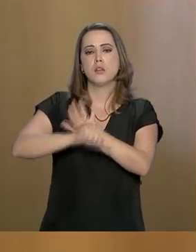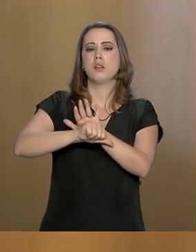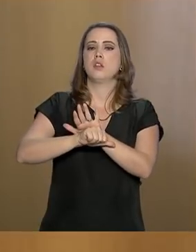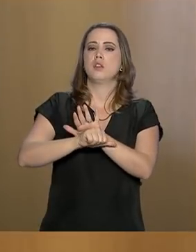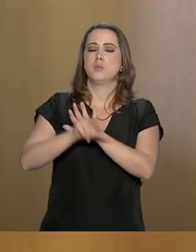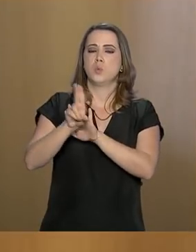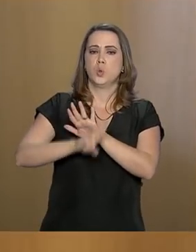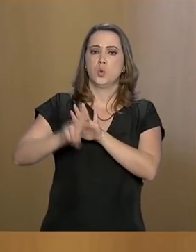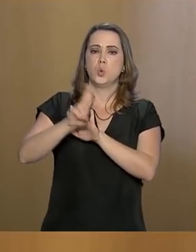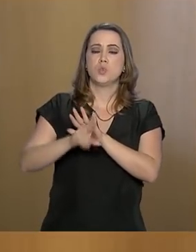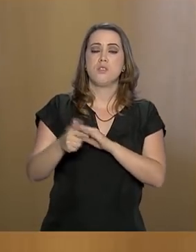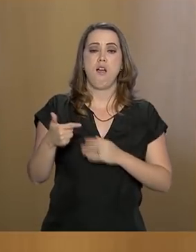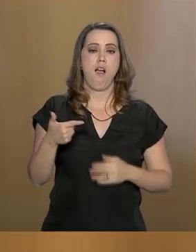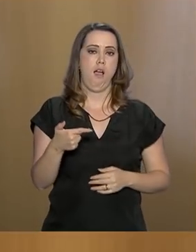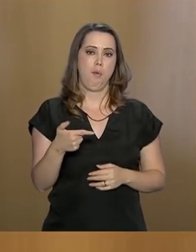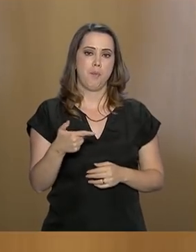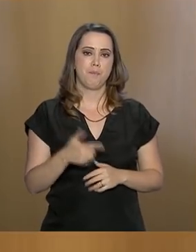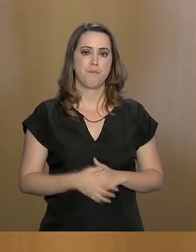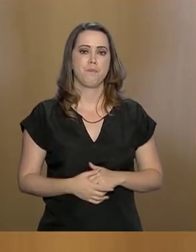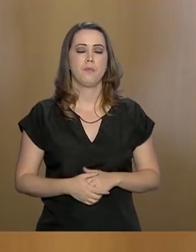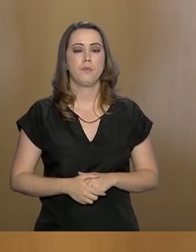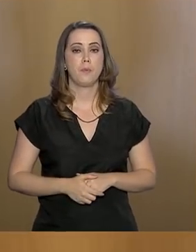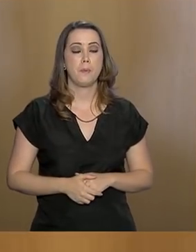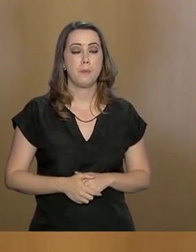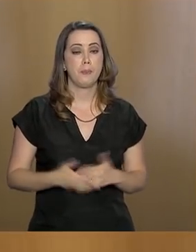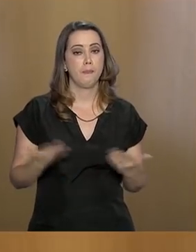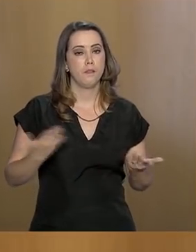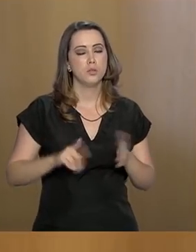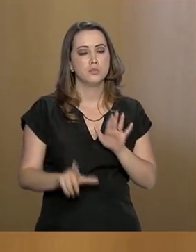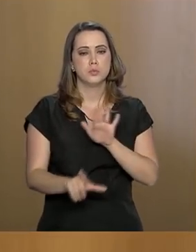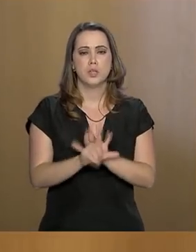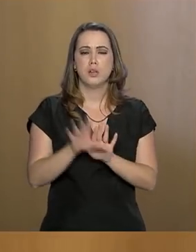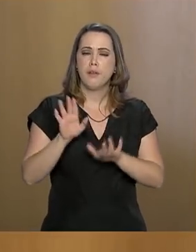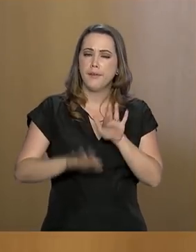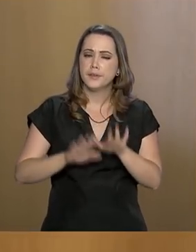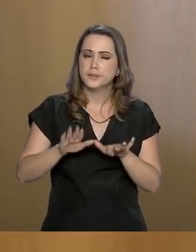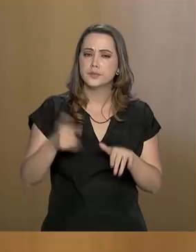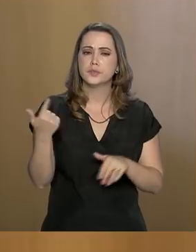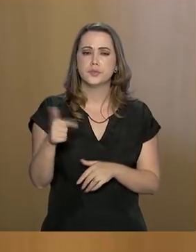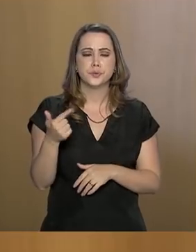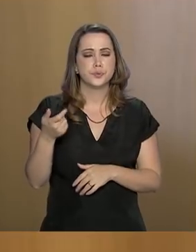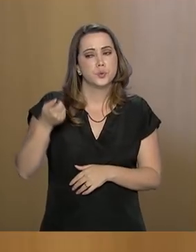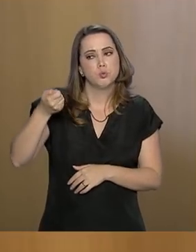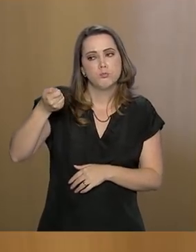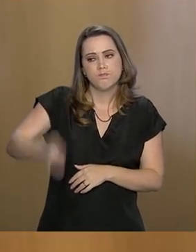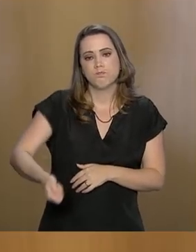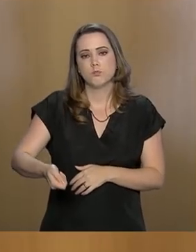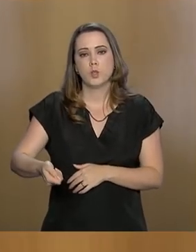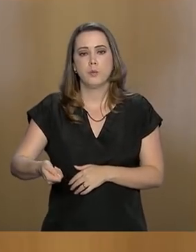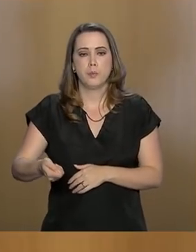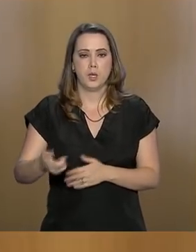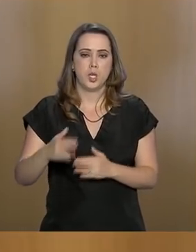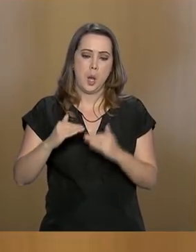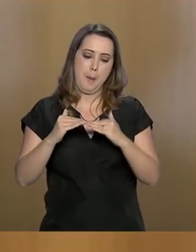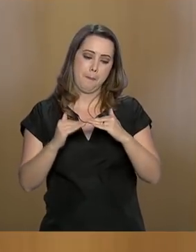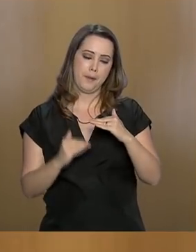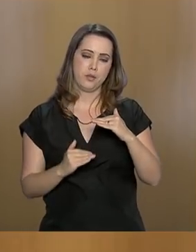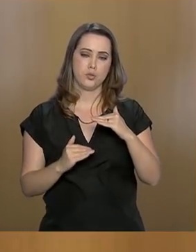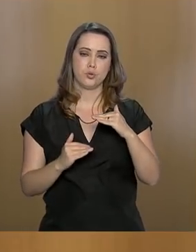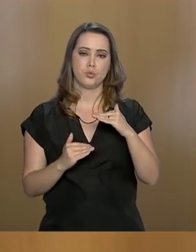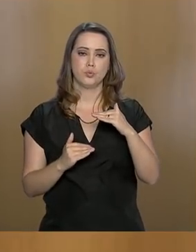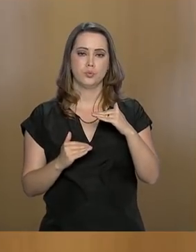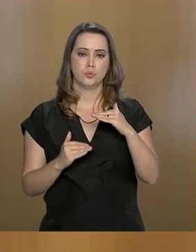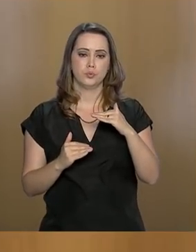utilizam armas de fogo. Pela legislação atual, eventualmente isso não é imposto. A pena fica abaixo do